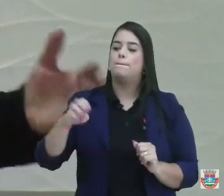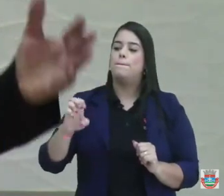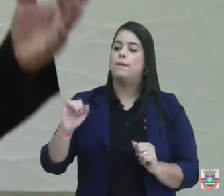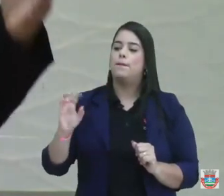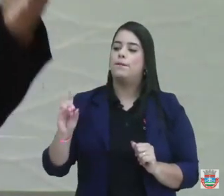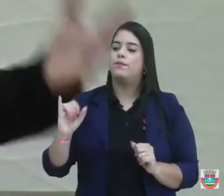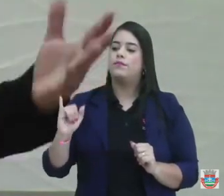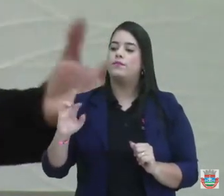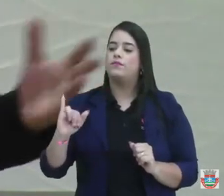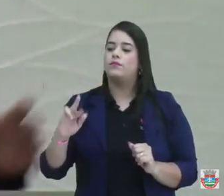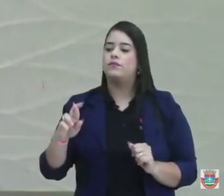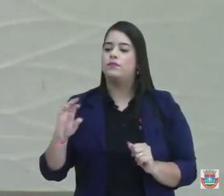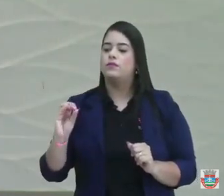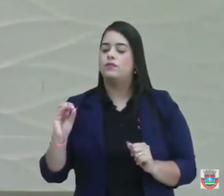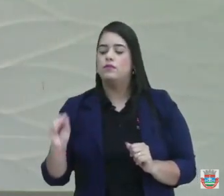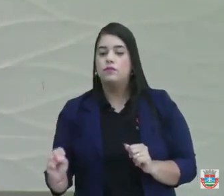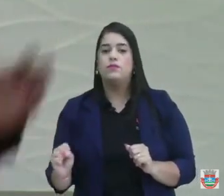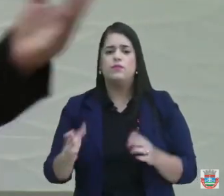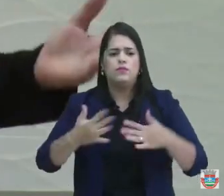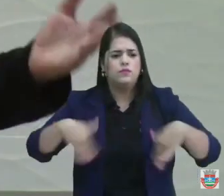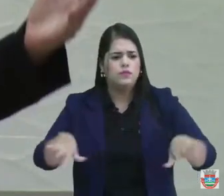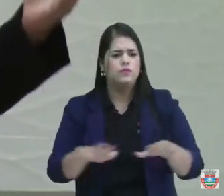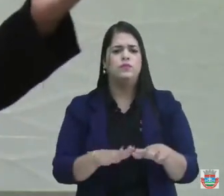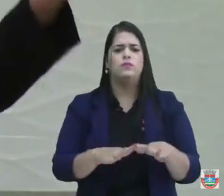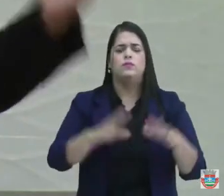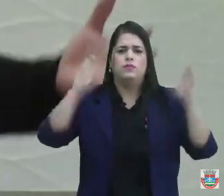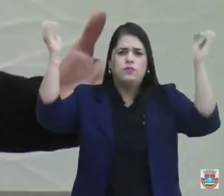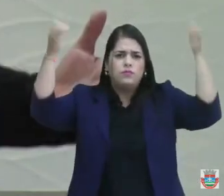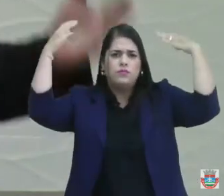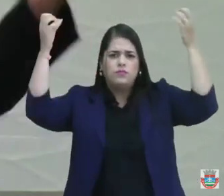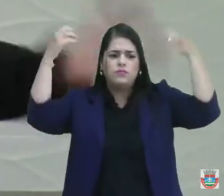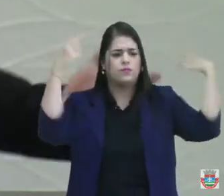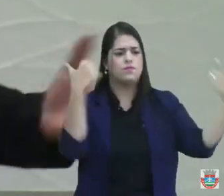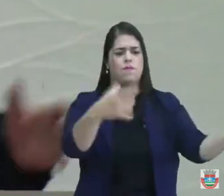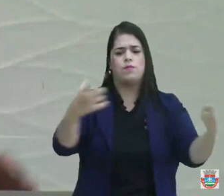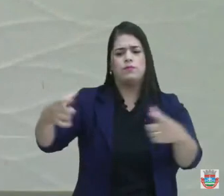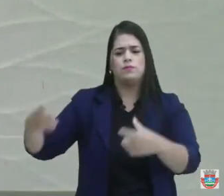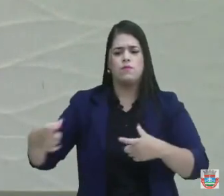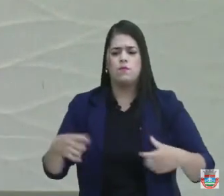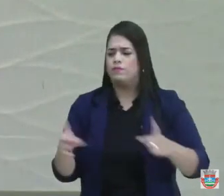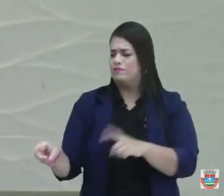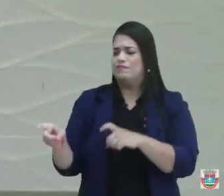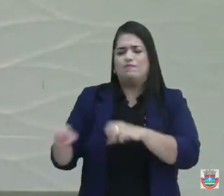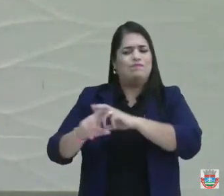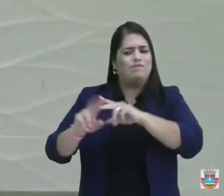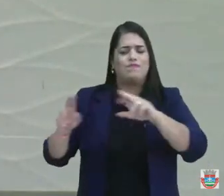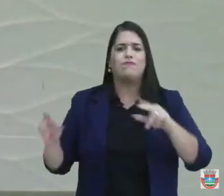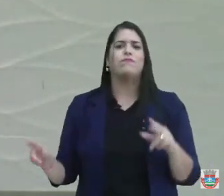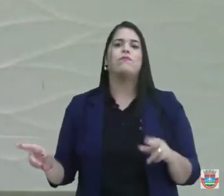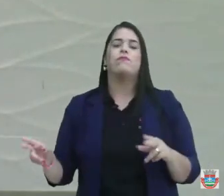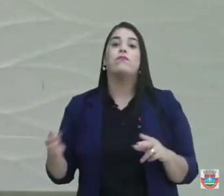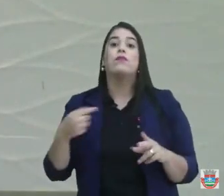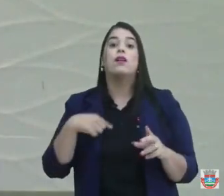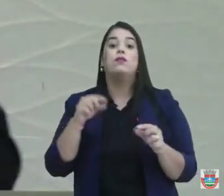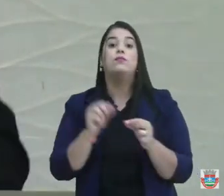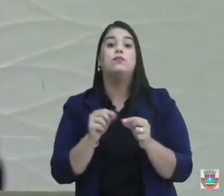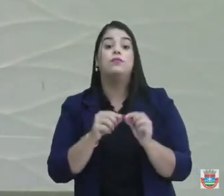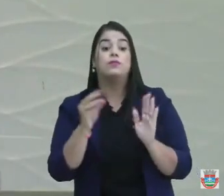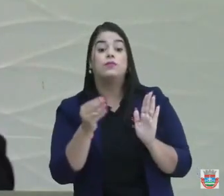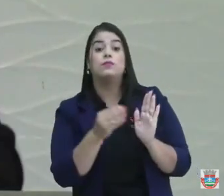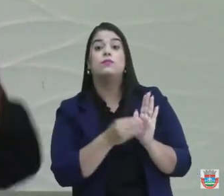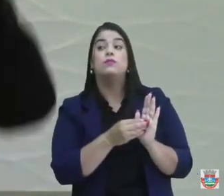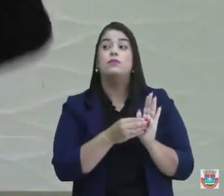atendemos em toda a região de São Bento, ambulância em todos os locais, de povoado. Eu fiz uma emenda, vereador